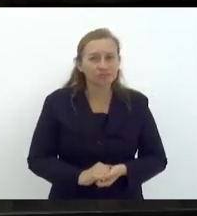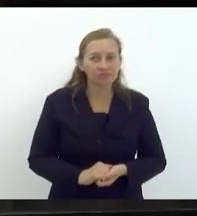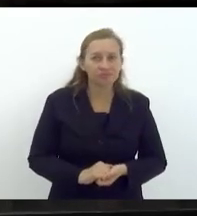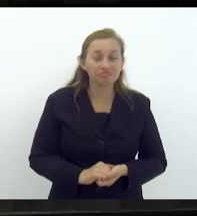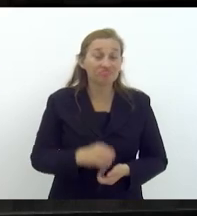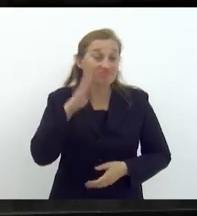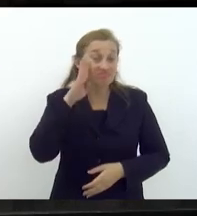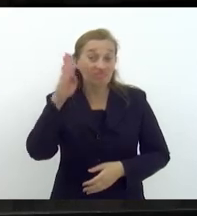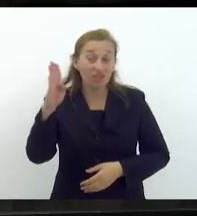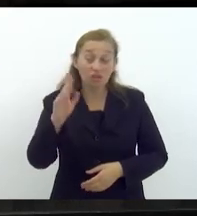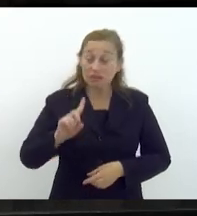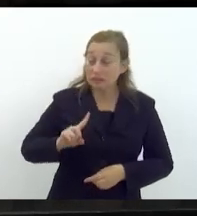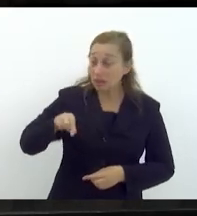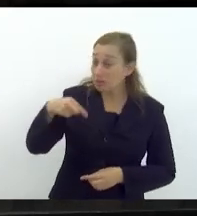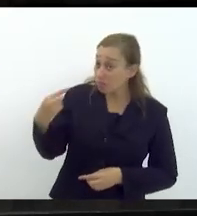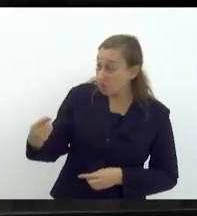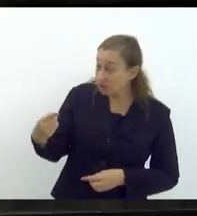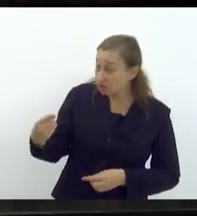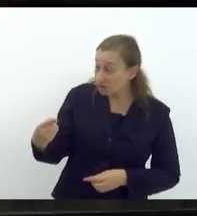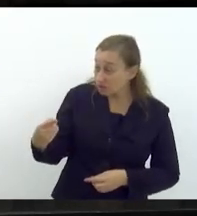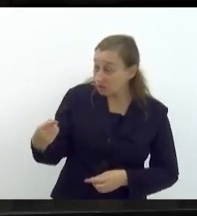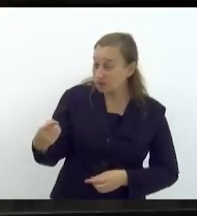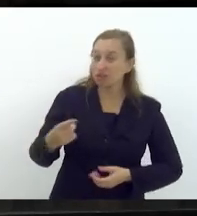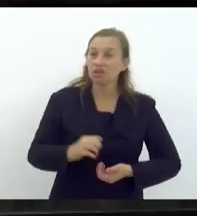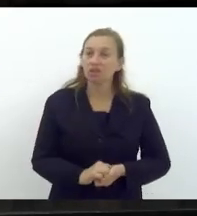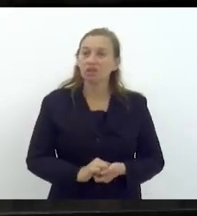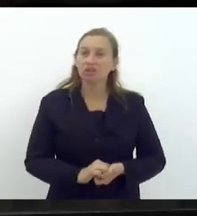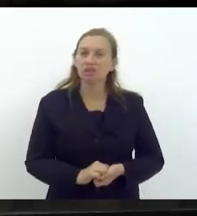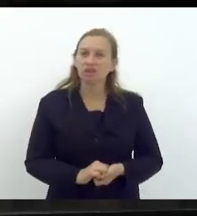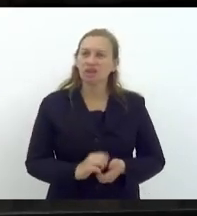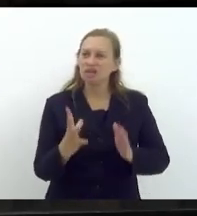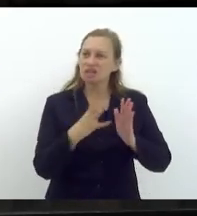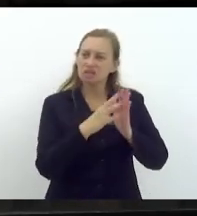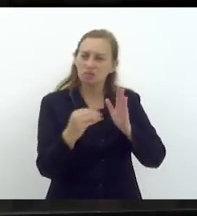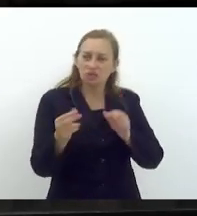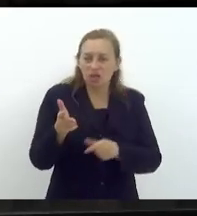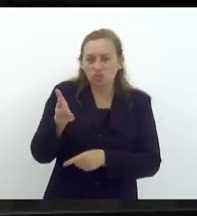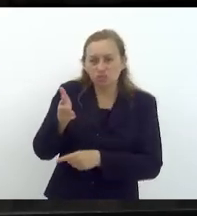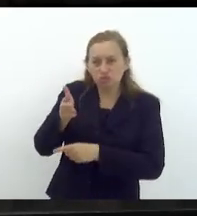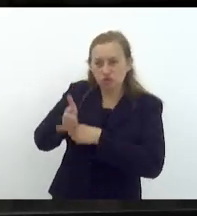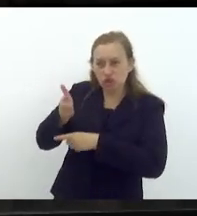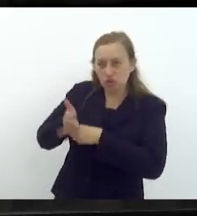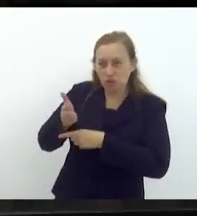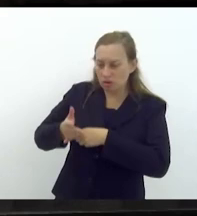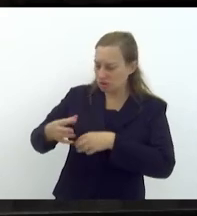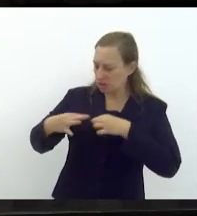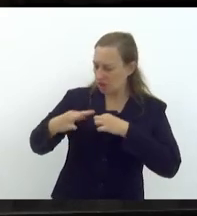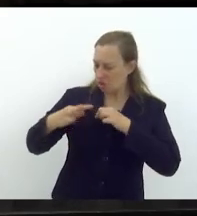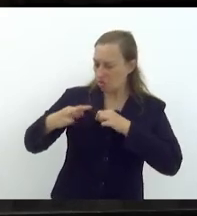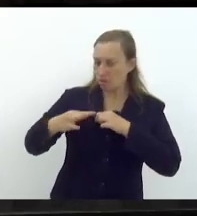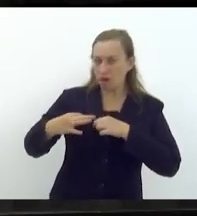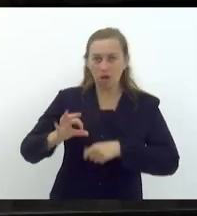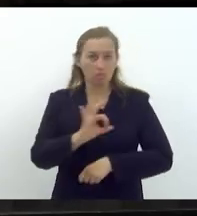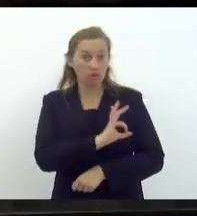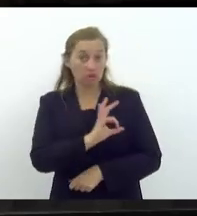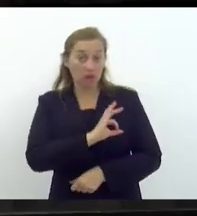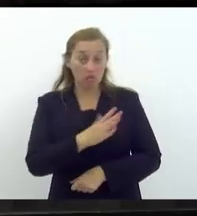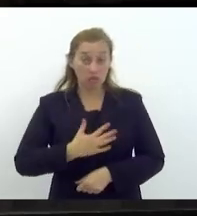principalmente depois que foi efetivado esse monteiramento de câmera na roupa dos policiais militares,